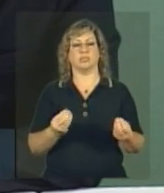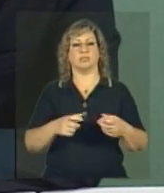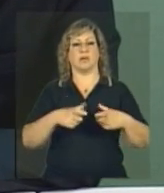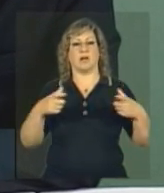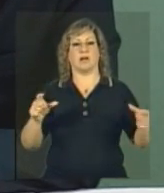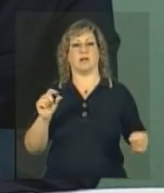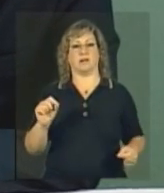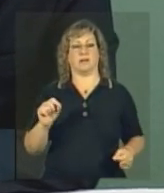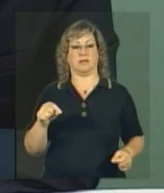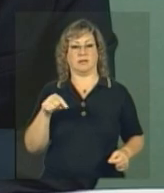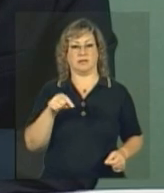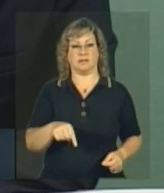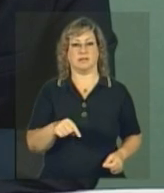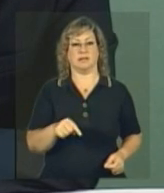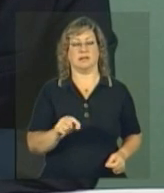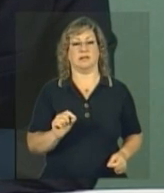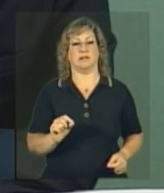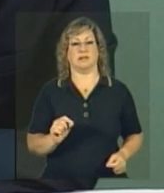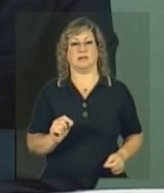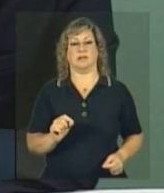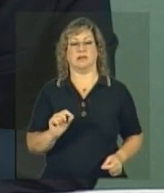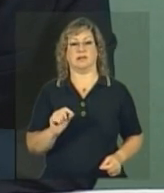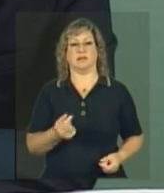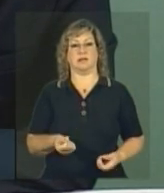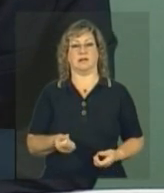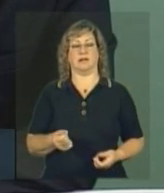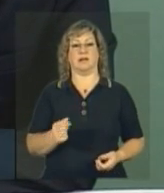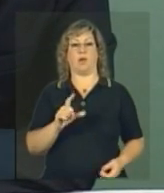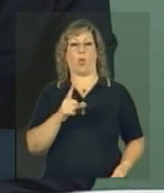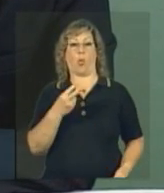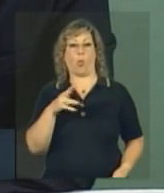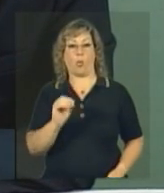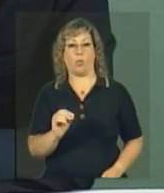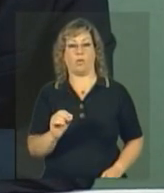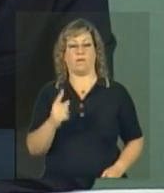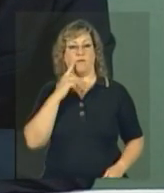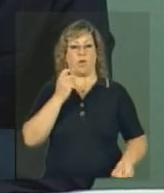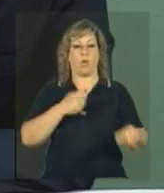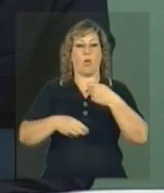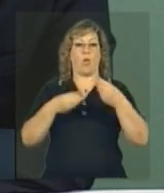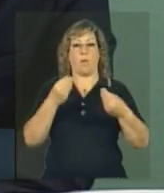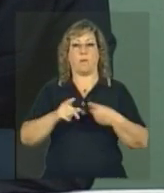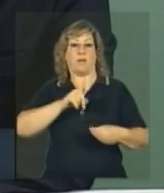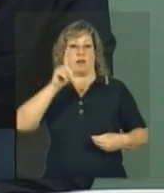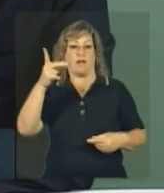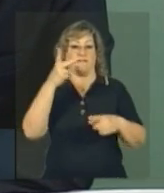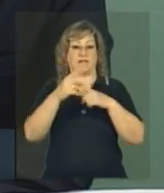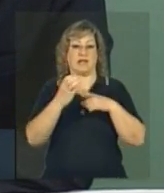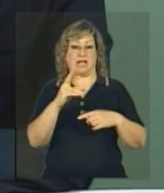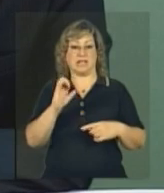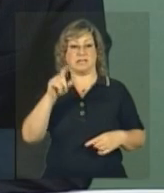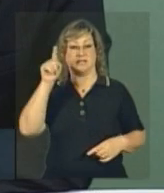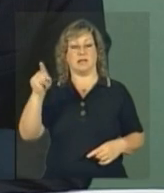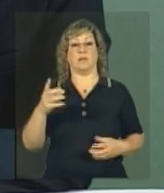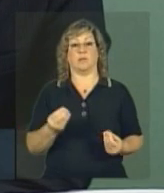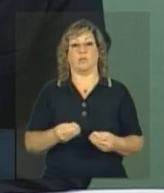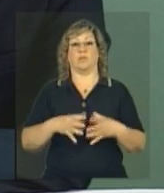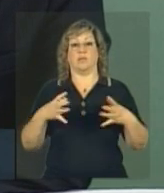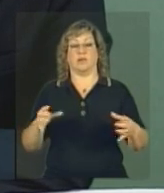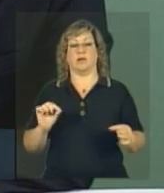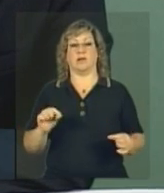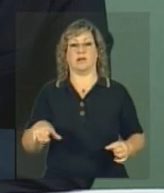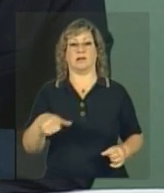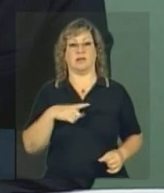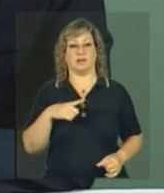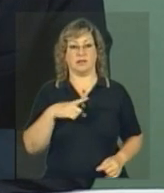Tanto que a remessa, por exemplo, de lucro que elas estão tendo para suportar a crise lá é muito expressiva. Na realidade, nós estamos assistindo